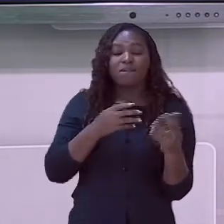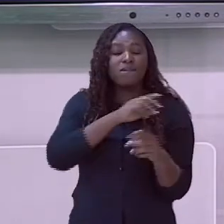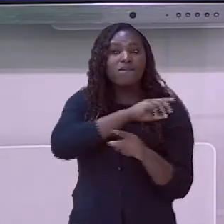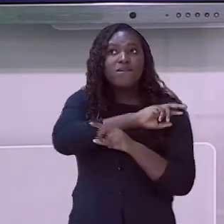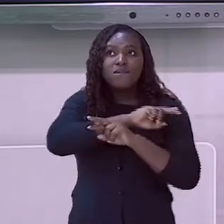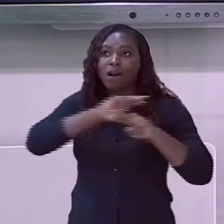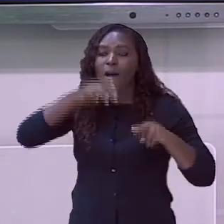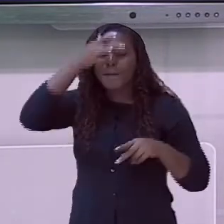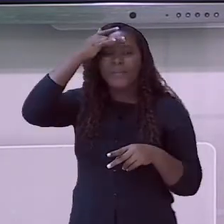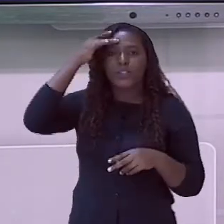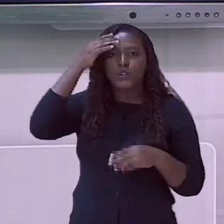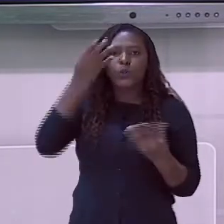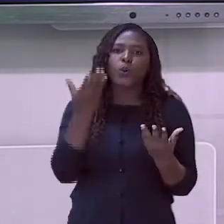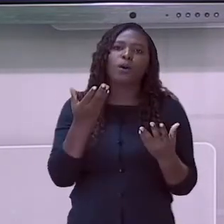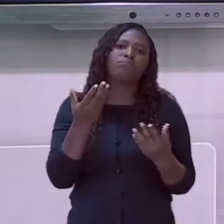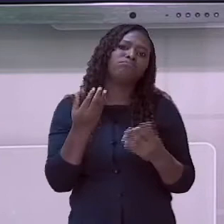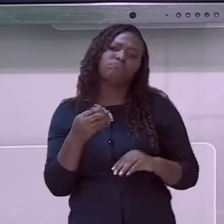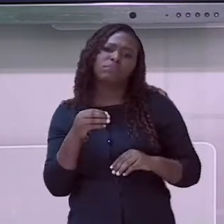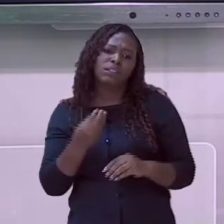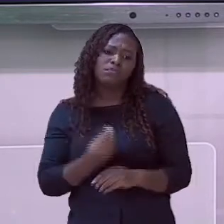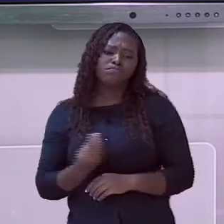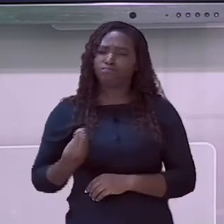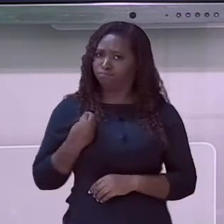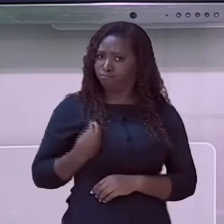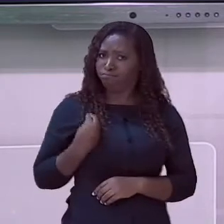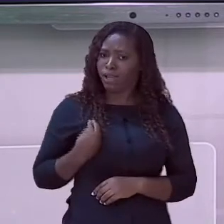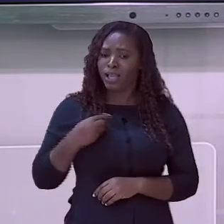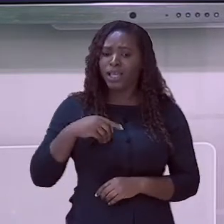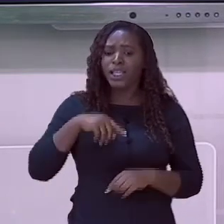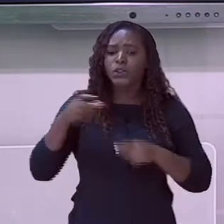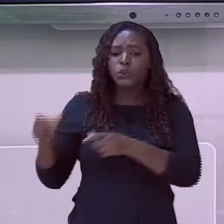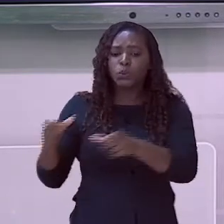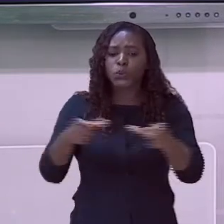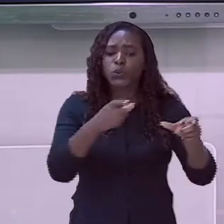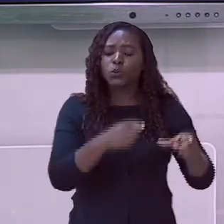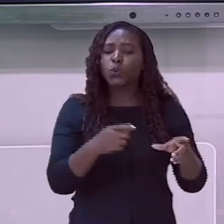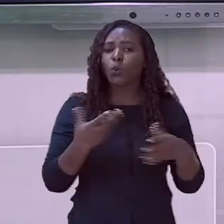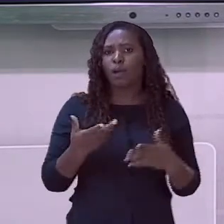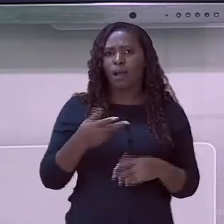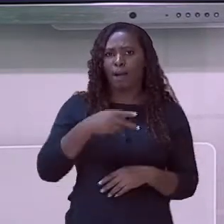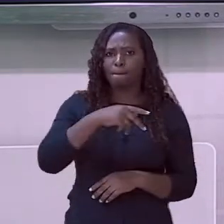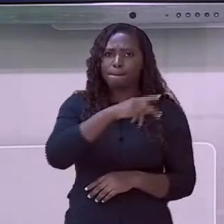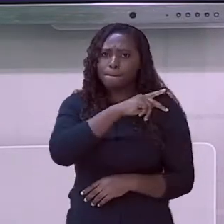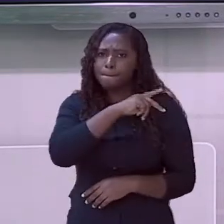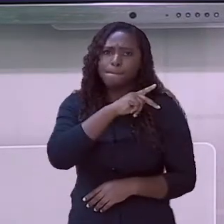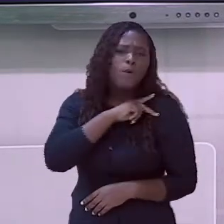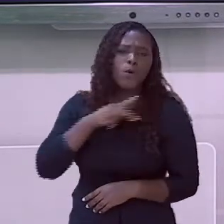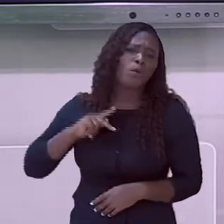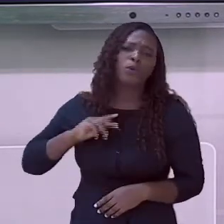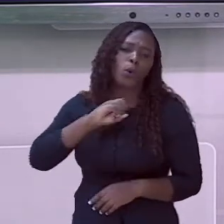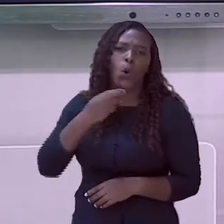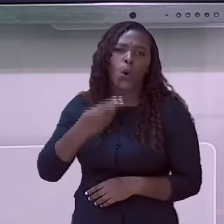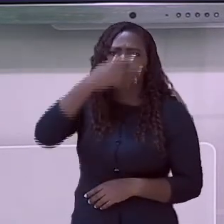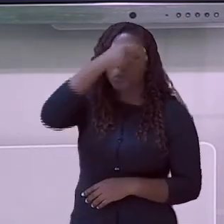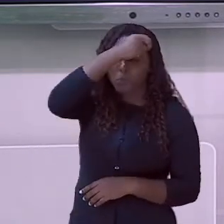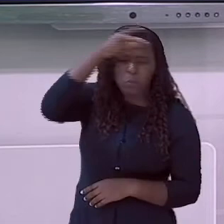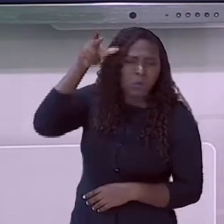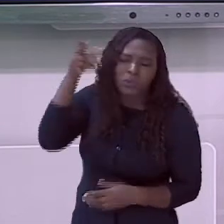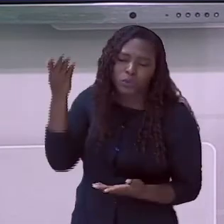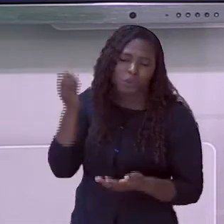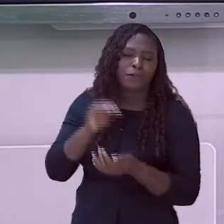adaptações necessárias para a construção desses locais públicos para que eles se tornem mais inclusivos